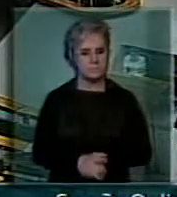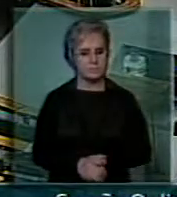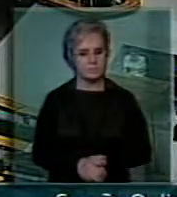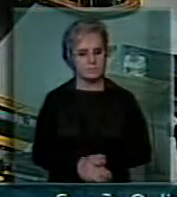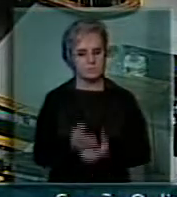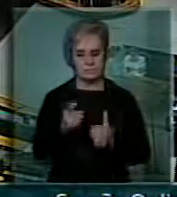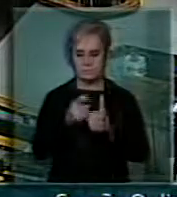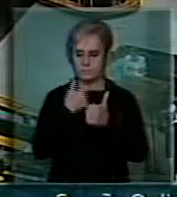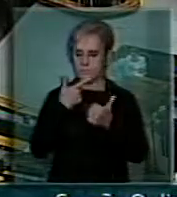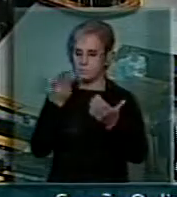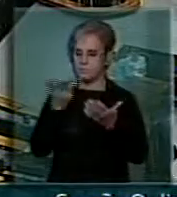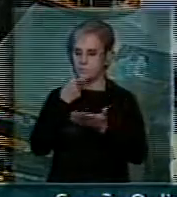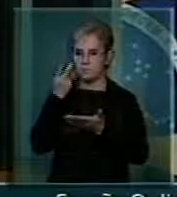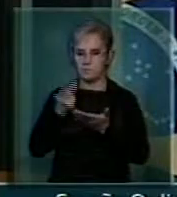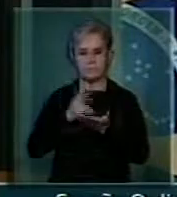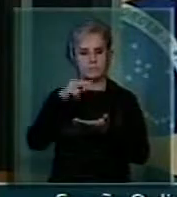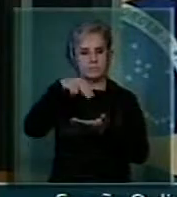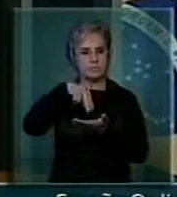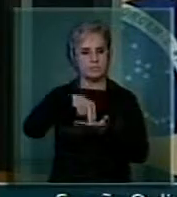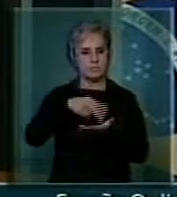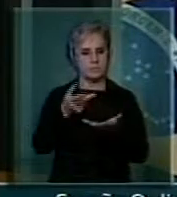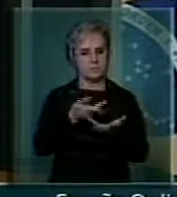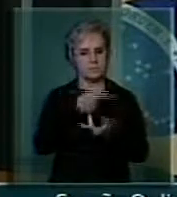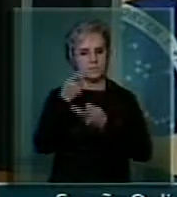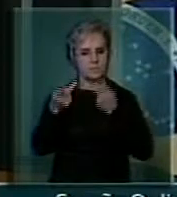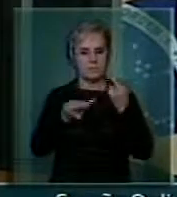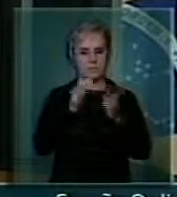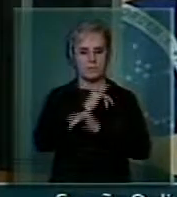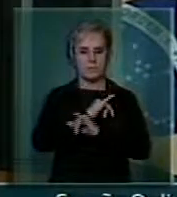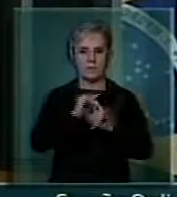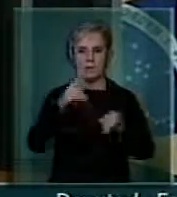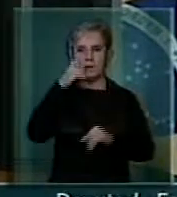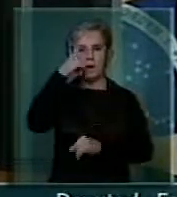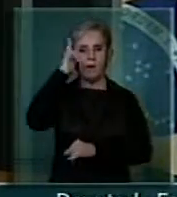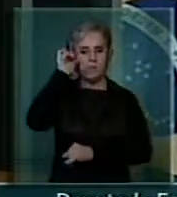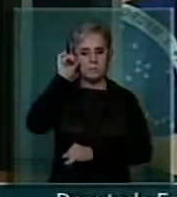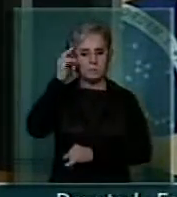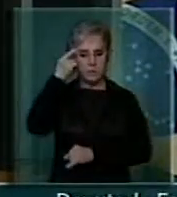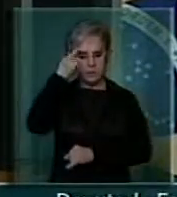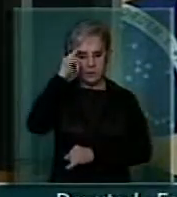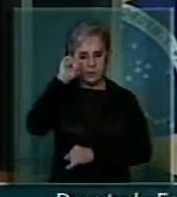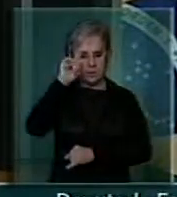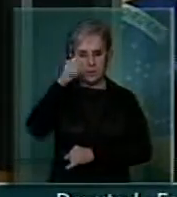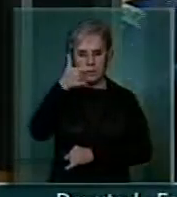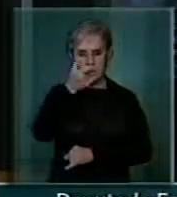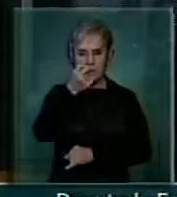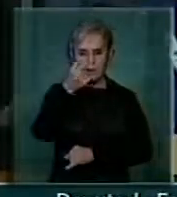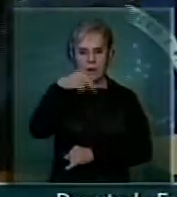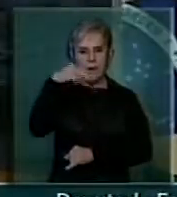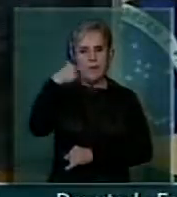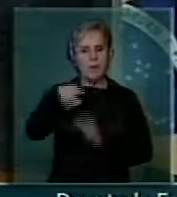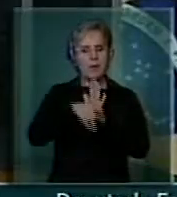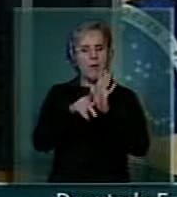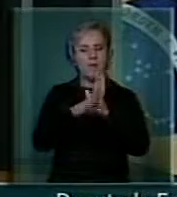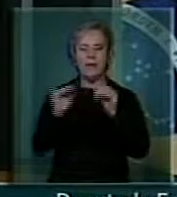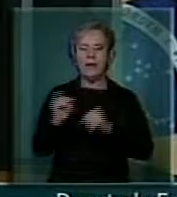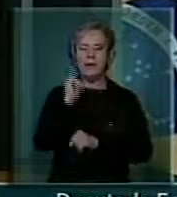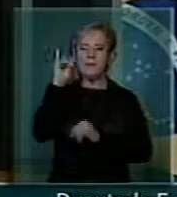fazer aqui um registro sobre a data de ontem, uma data muito importante para o Brasil,